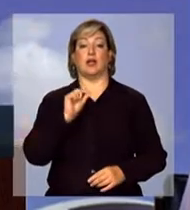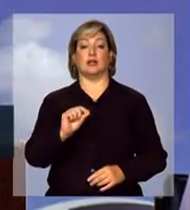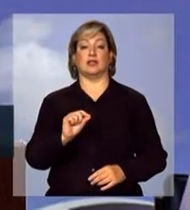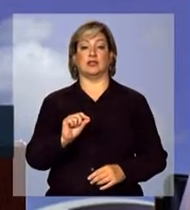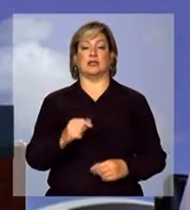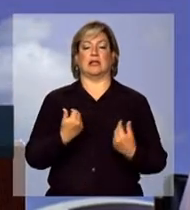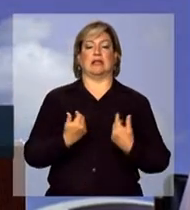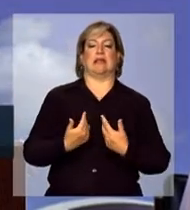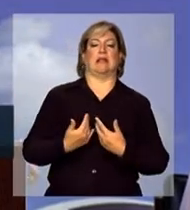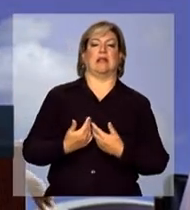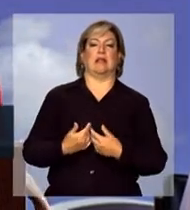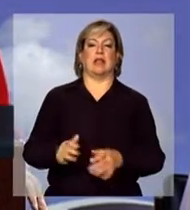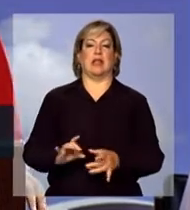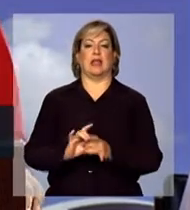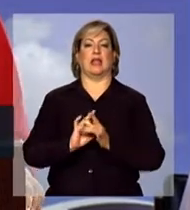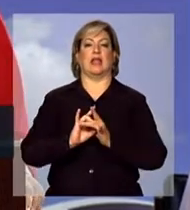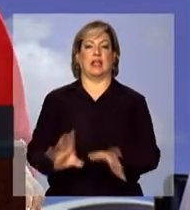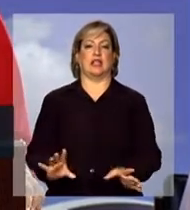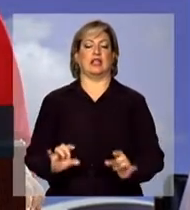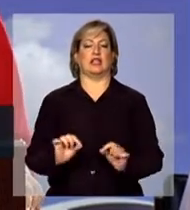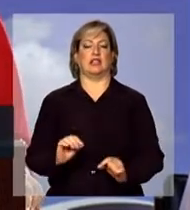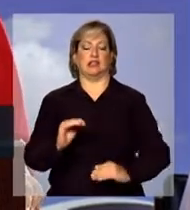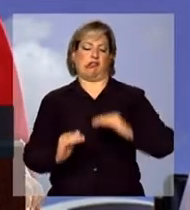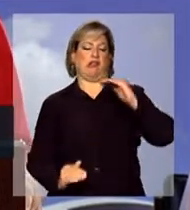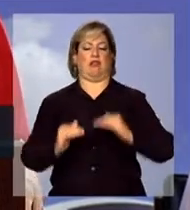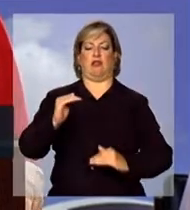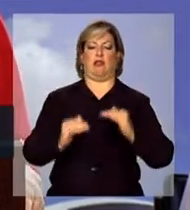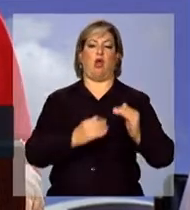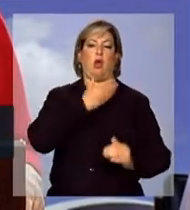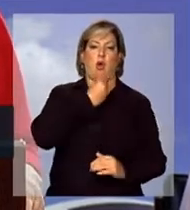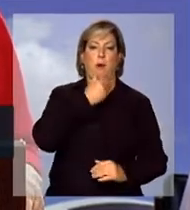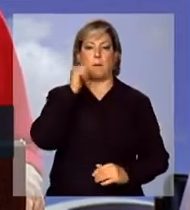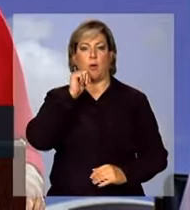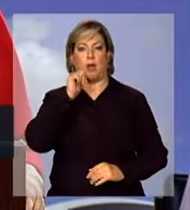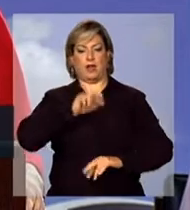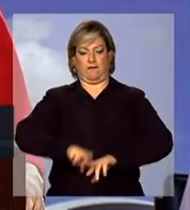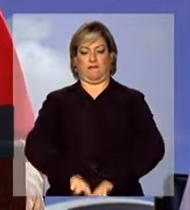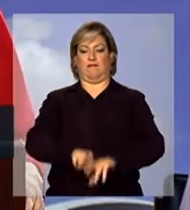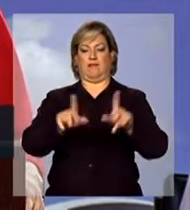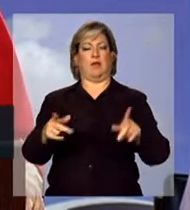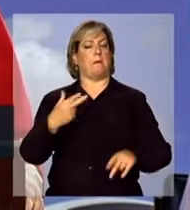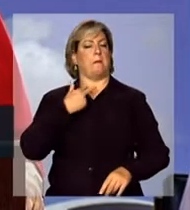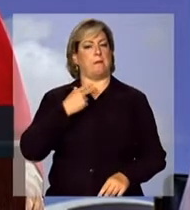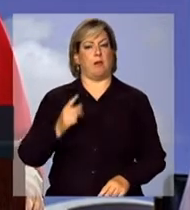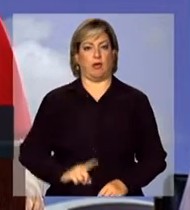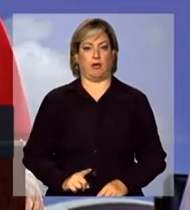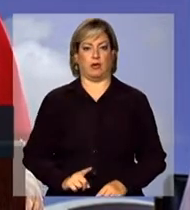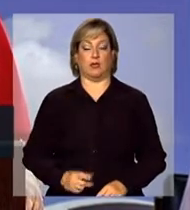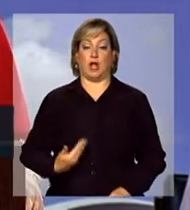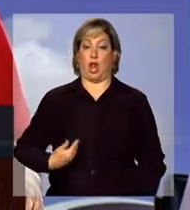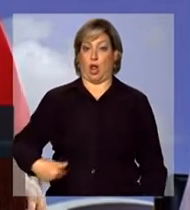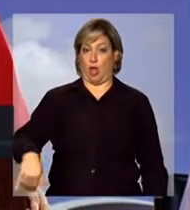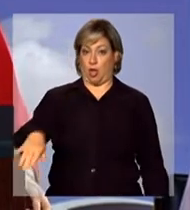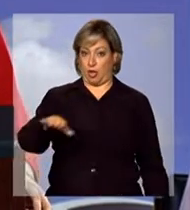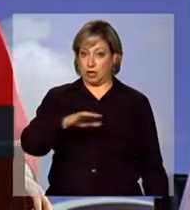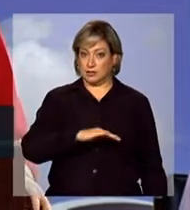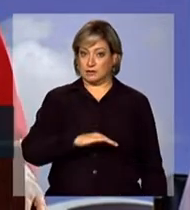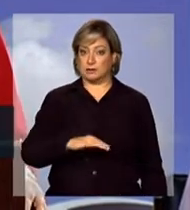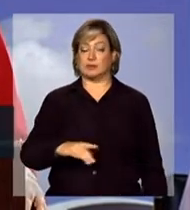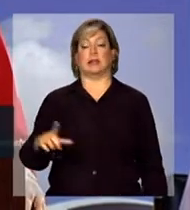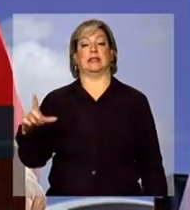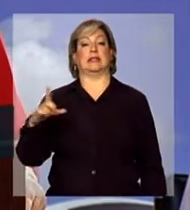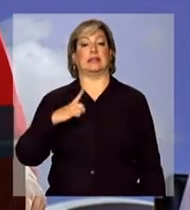configure a desigualdade entre homens e mulheres. Nós temos